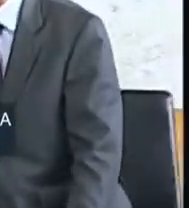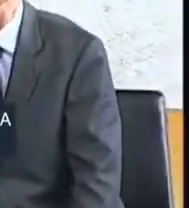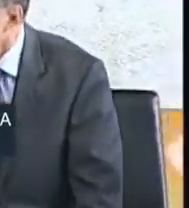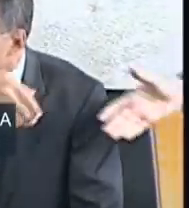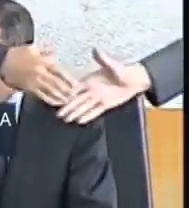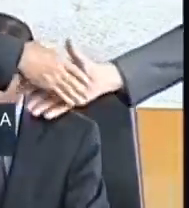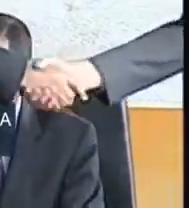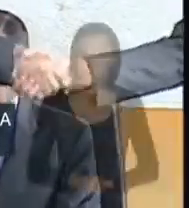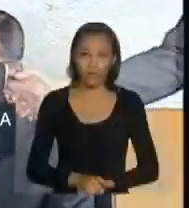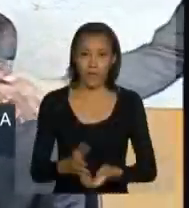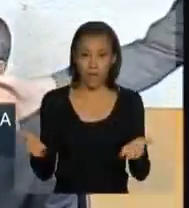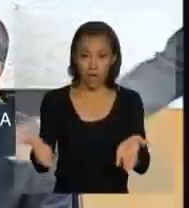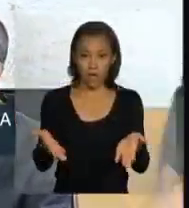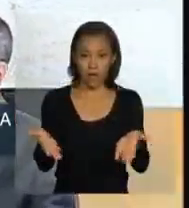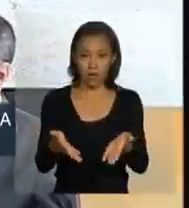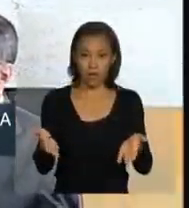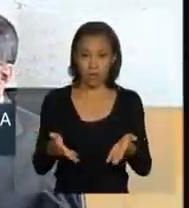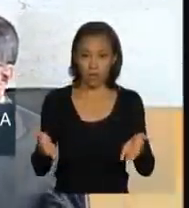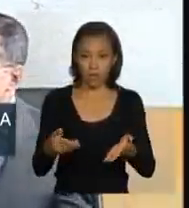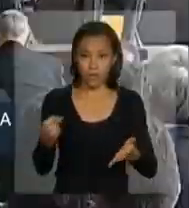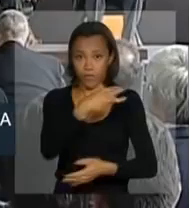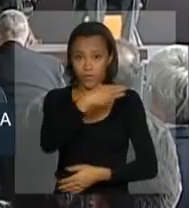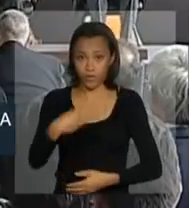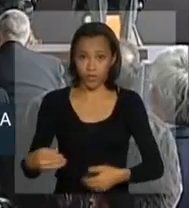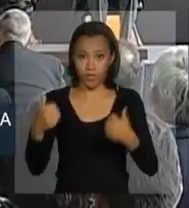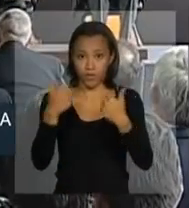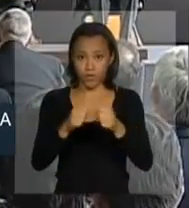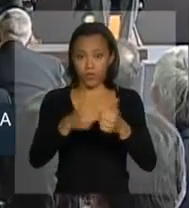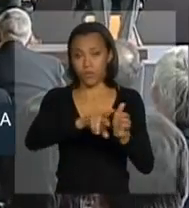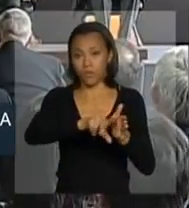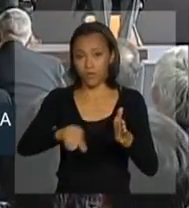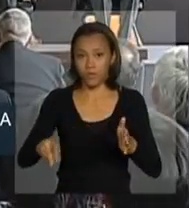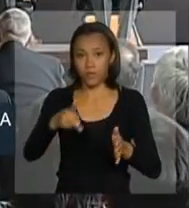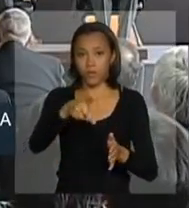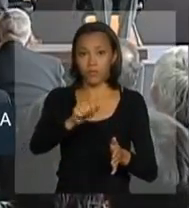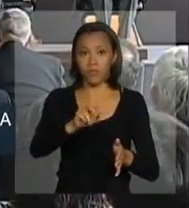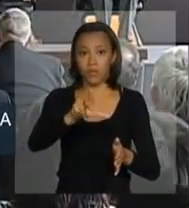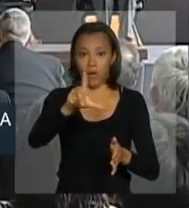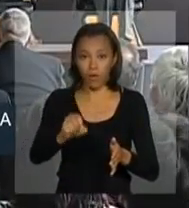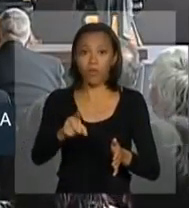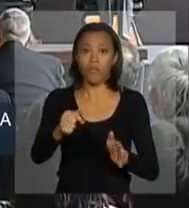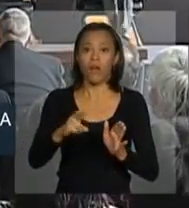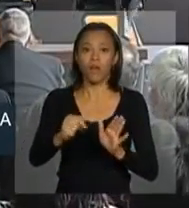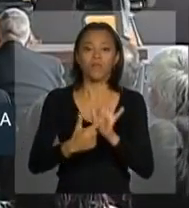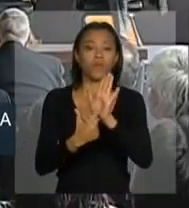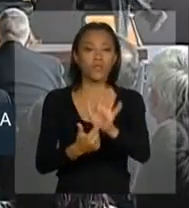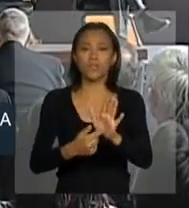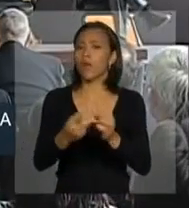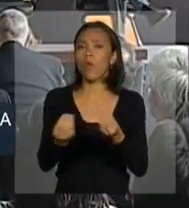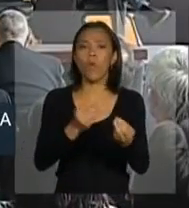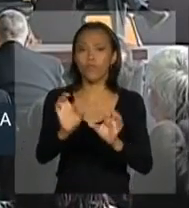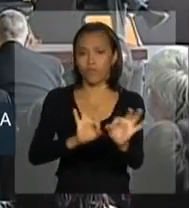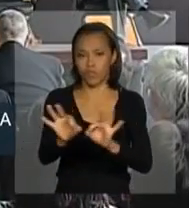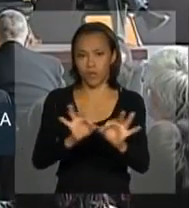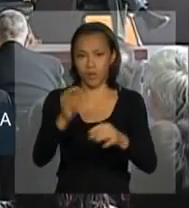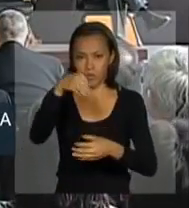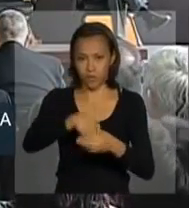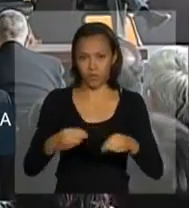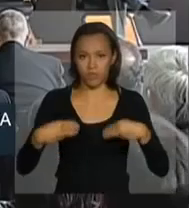Com a palavra, neste momento, o ministro dos transportes, senhor Paulo Sérgio Passos, que apresentará as ações do seu ministério.